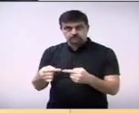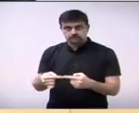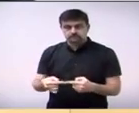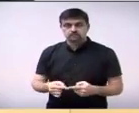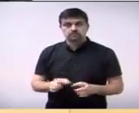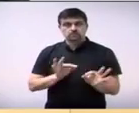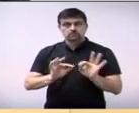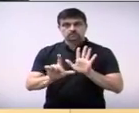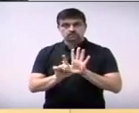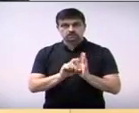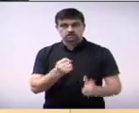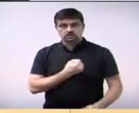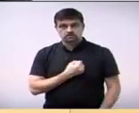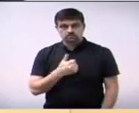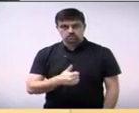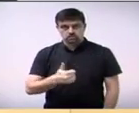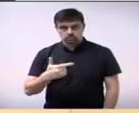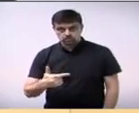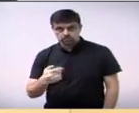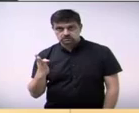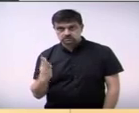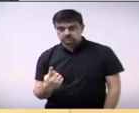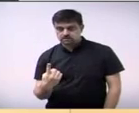nº 12-16 do Executivo.